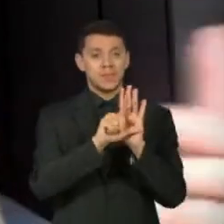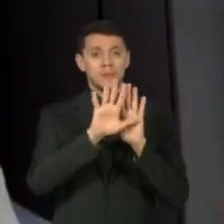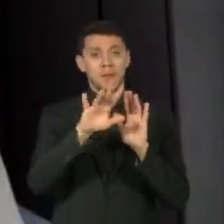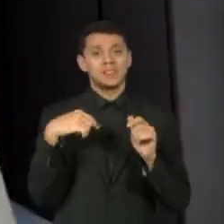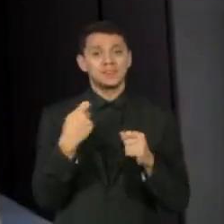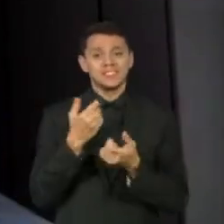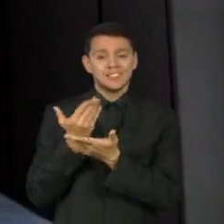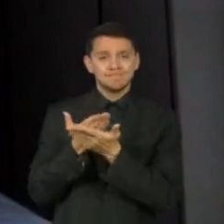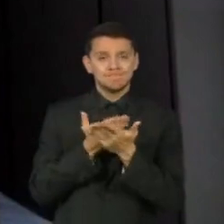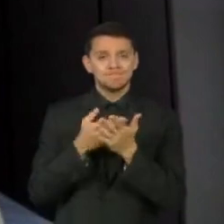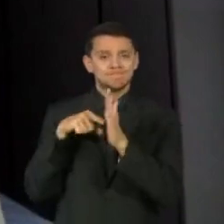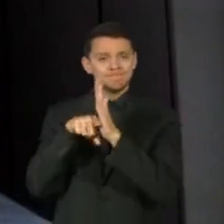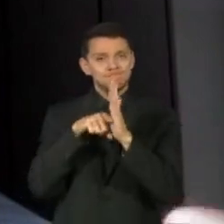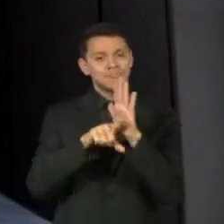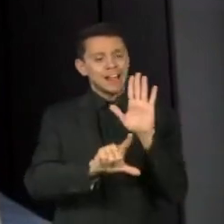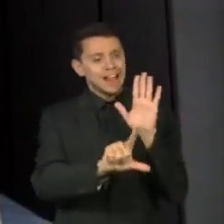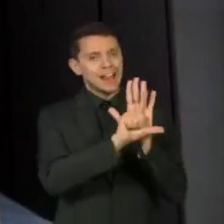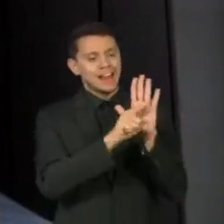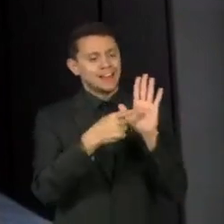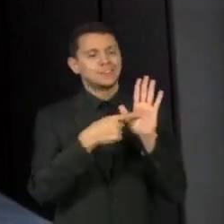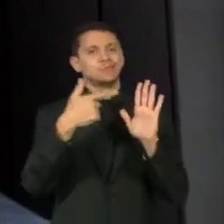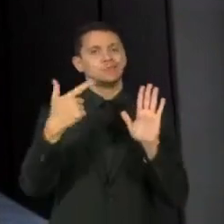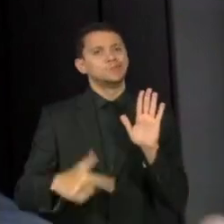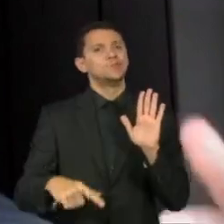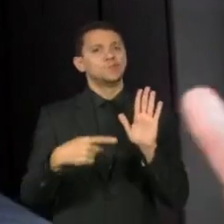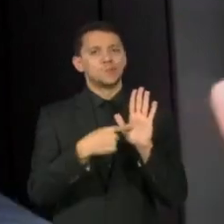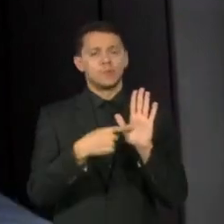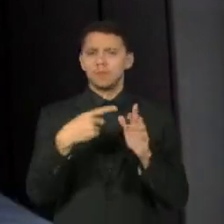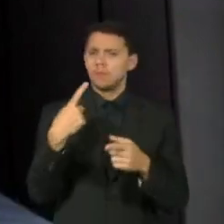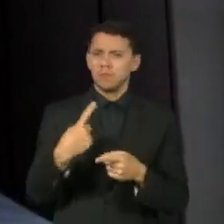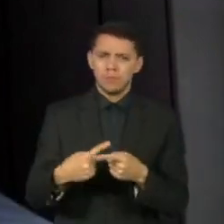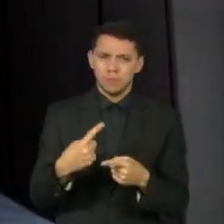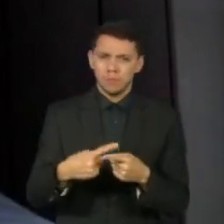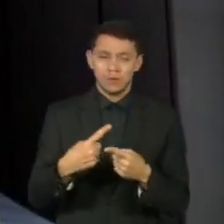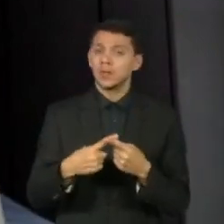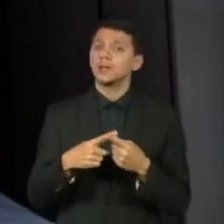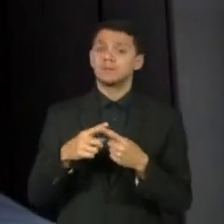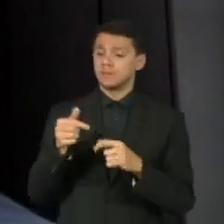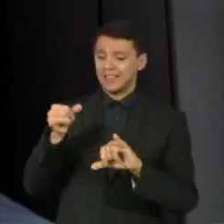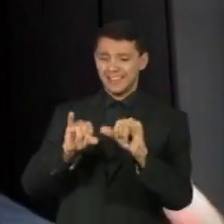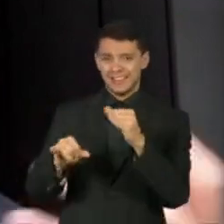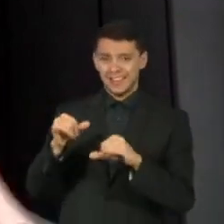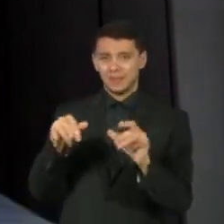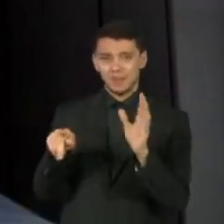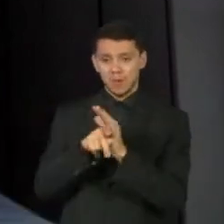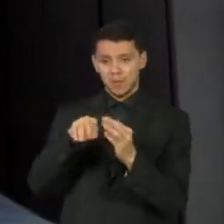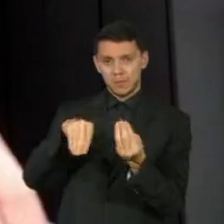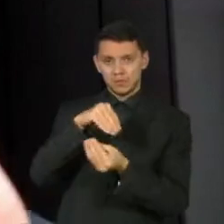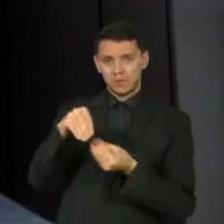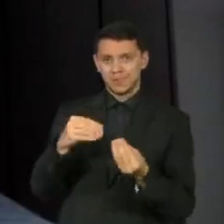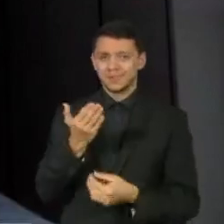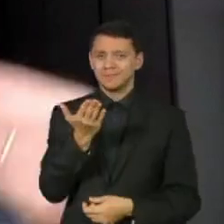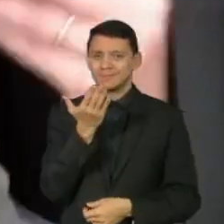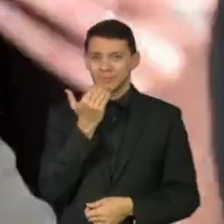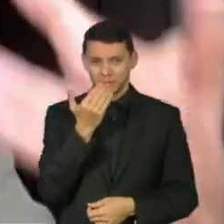a legislação vigente. Porque o que está acontecendo? Os aditivos alimentares, Joices, eles são